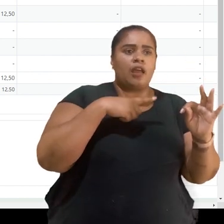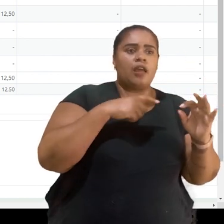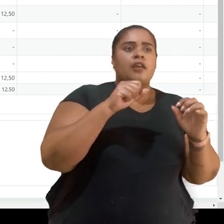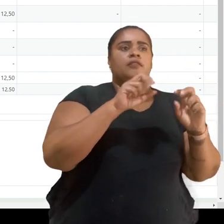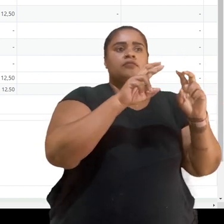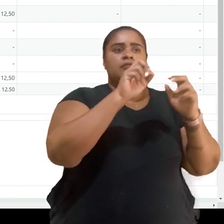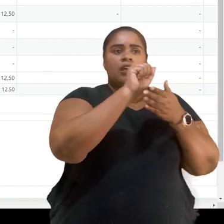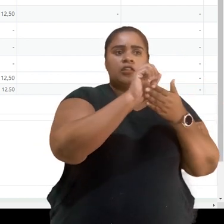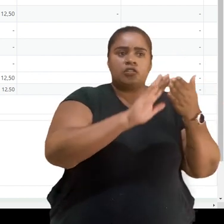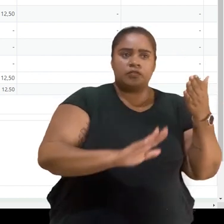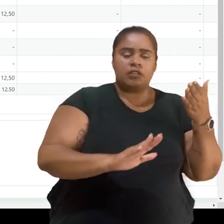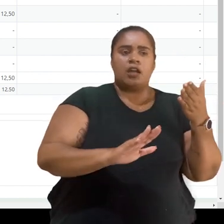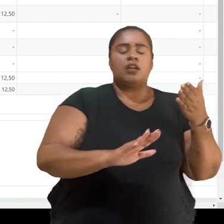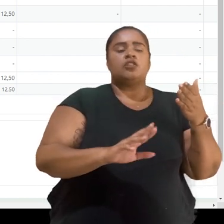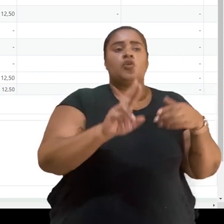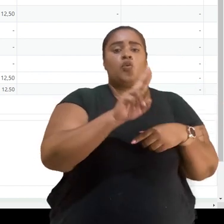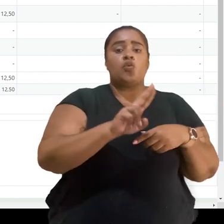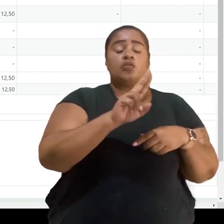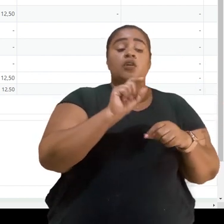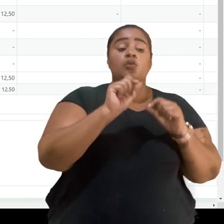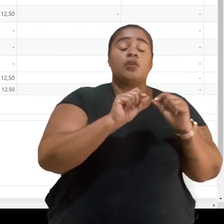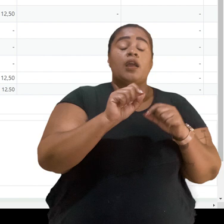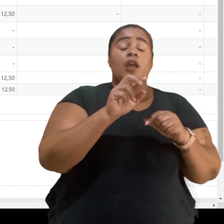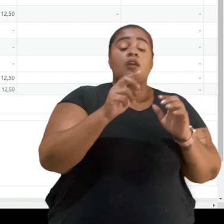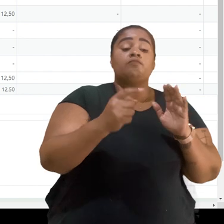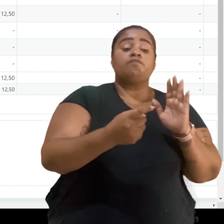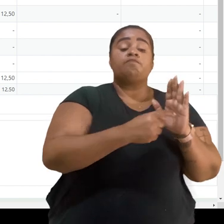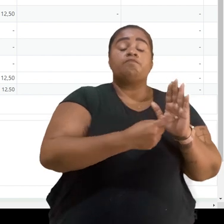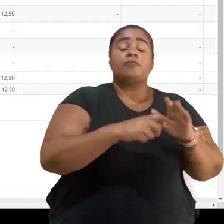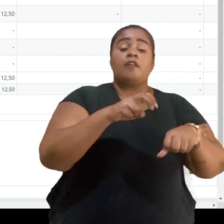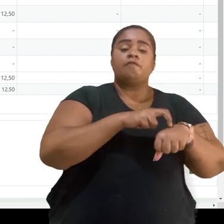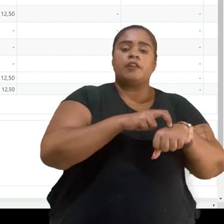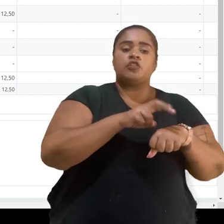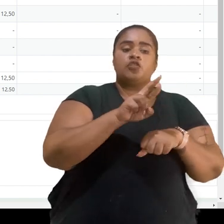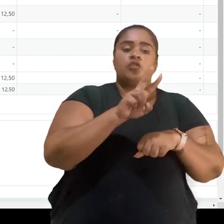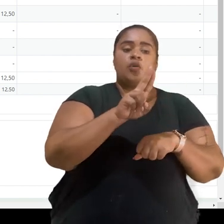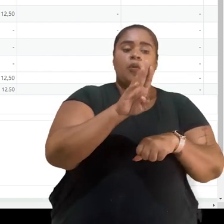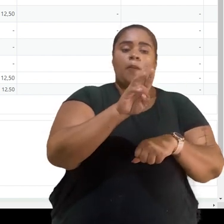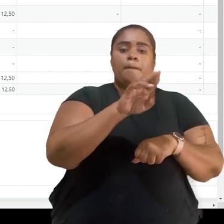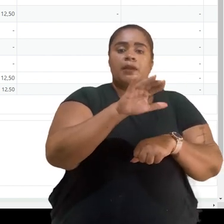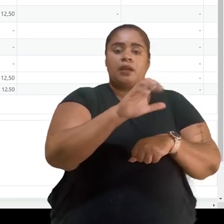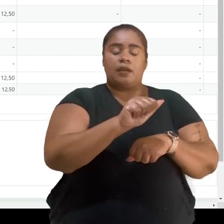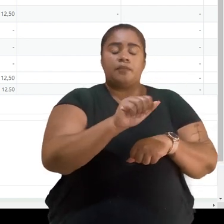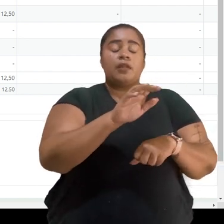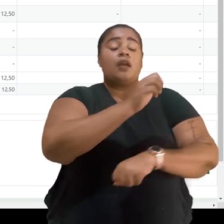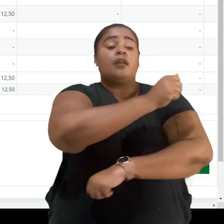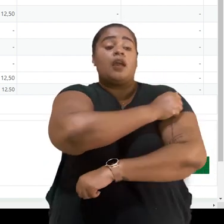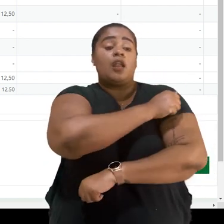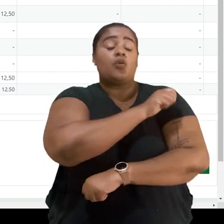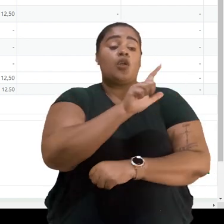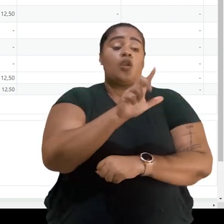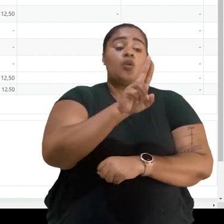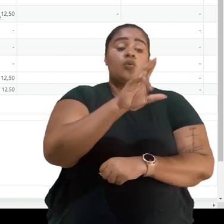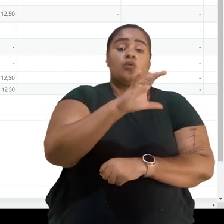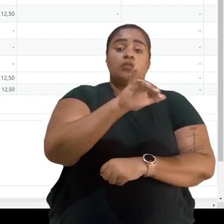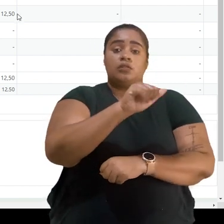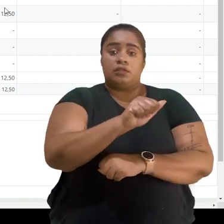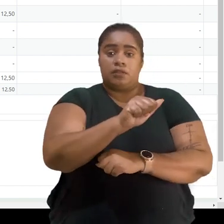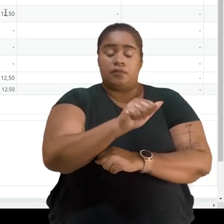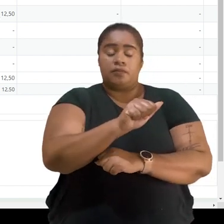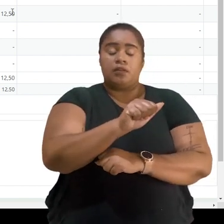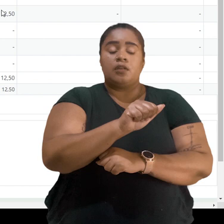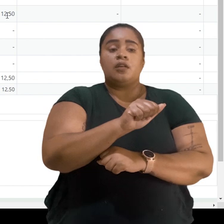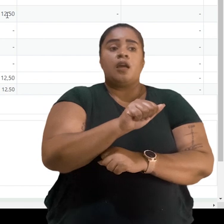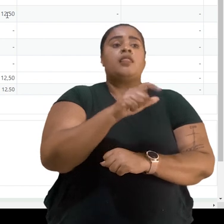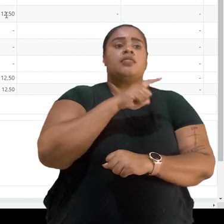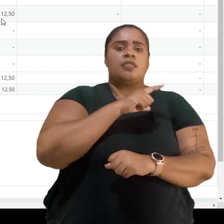tarefa com método de avaliação por rubrica nesta coluna aqui e a aluna Lúcia Esmeralda, que eu estou utilizando como